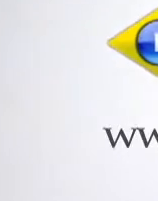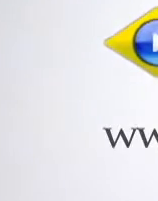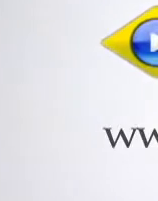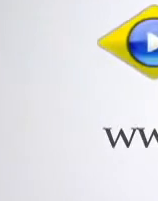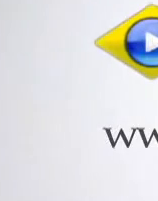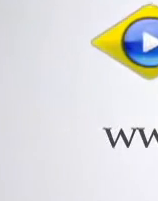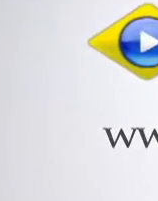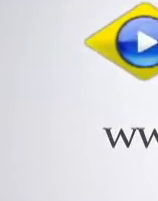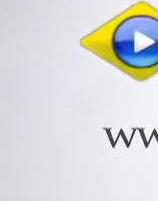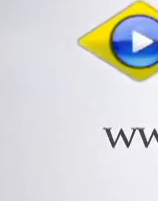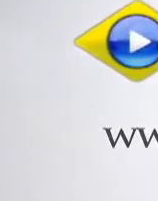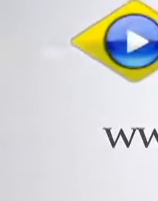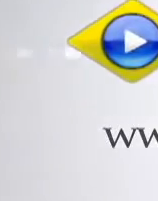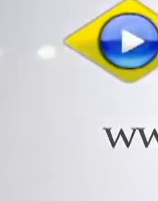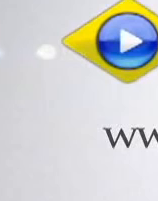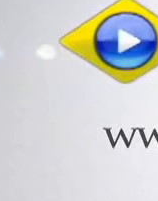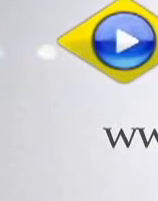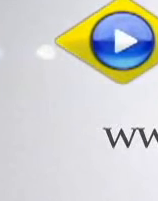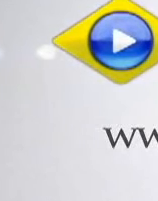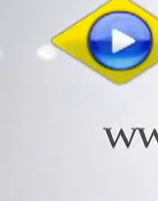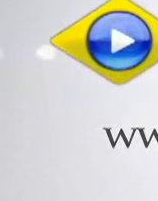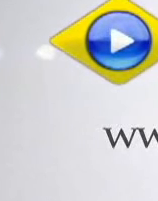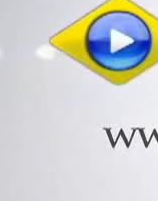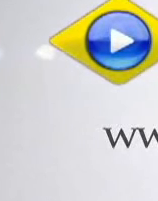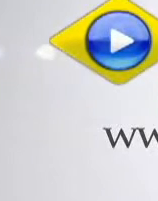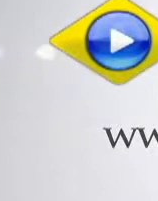Obrigado, senhor presidente.